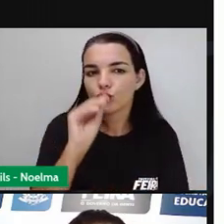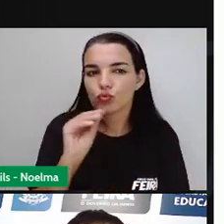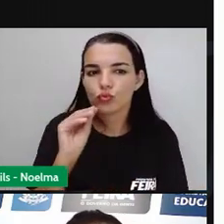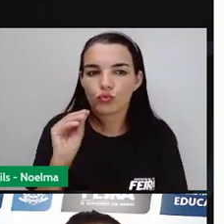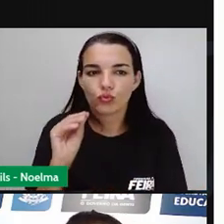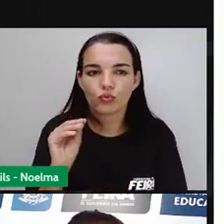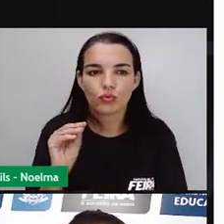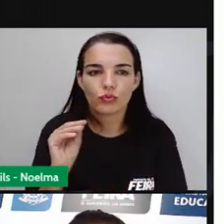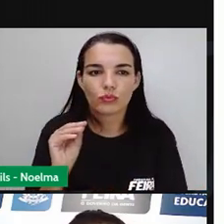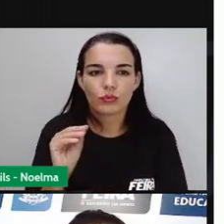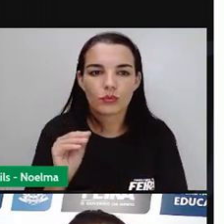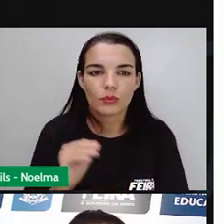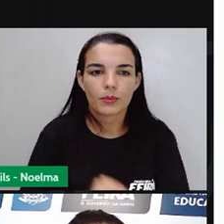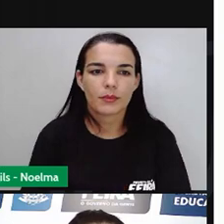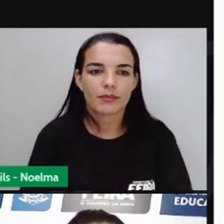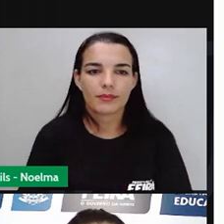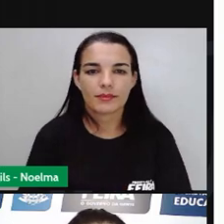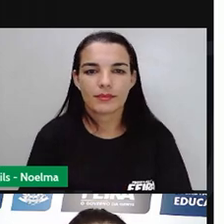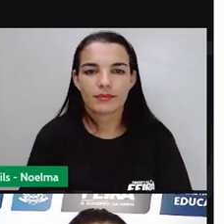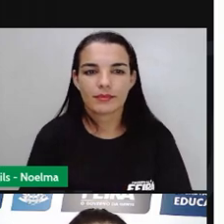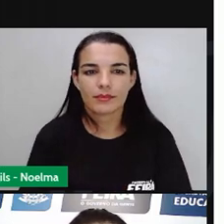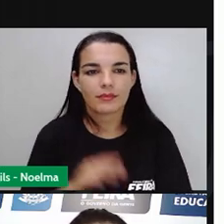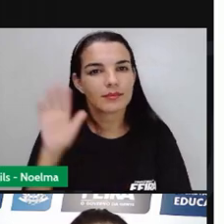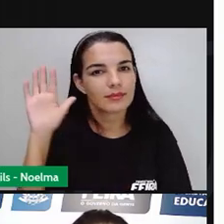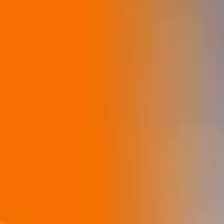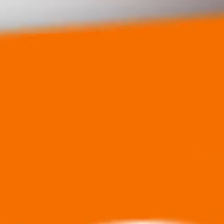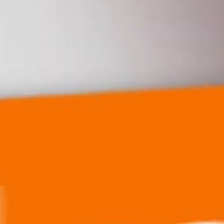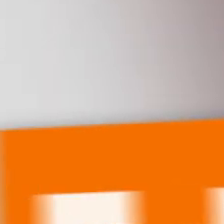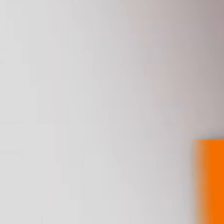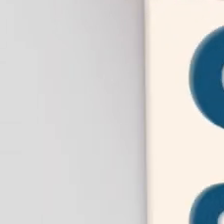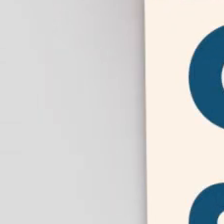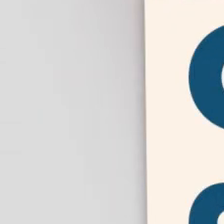de cada um de vocês e até a próxima aula. Tchau, tchau.